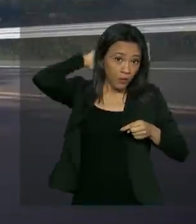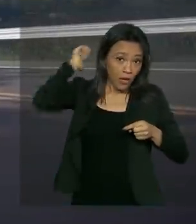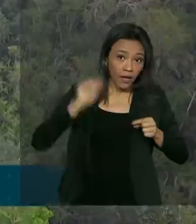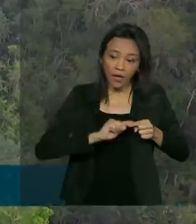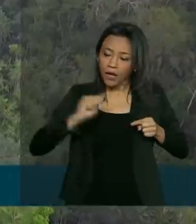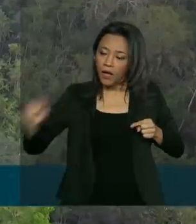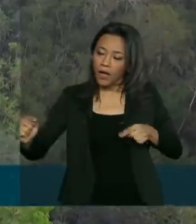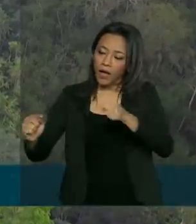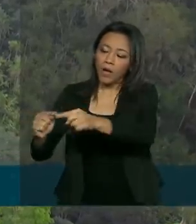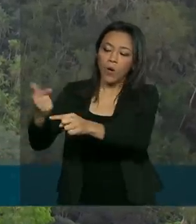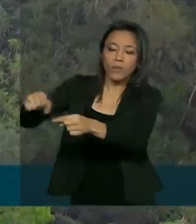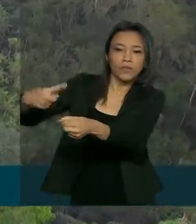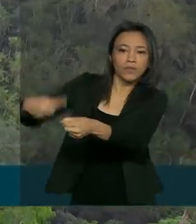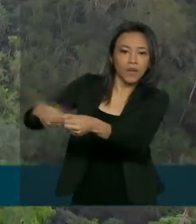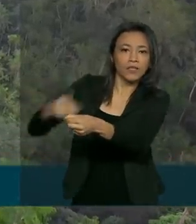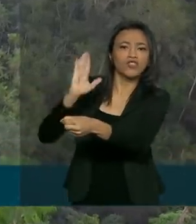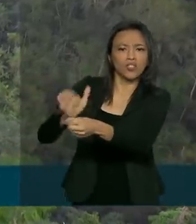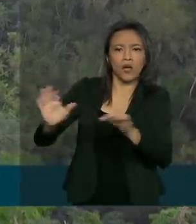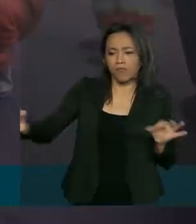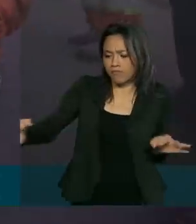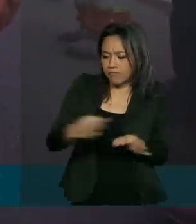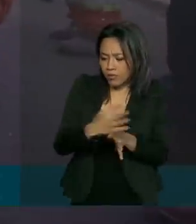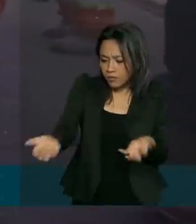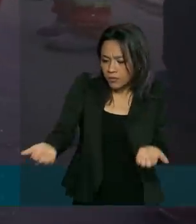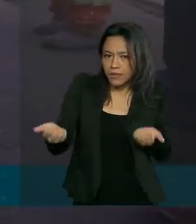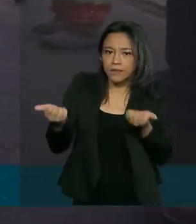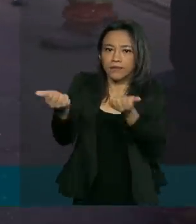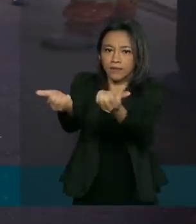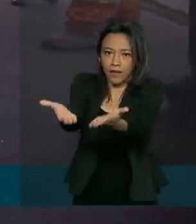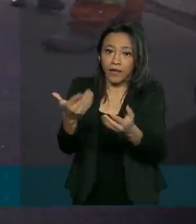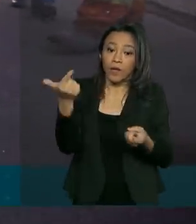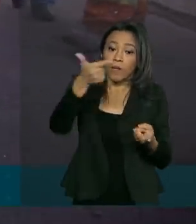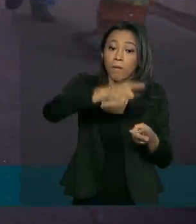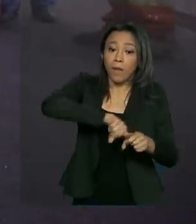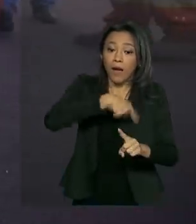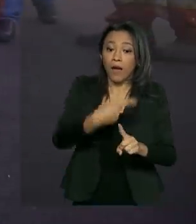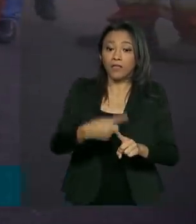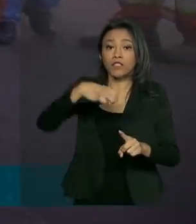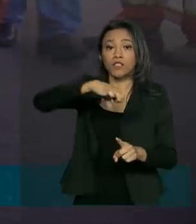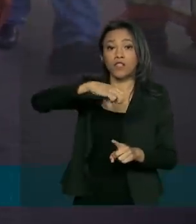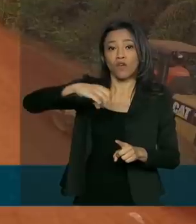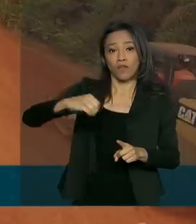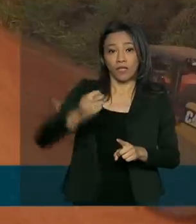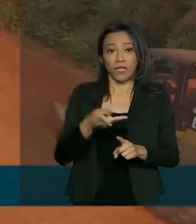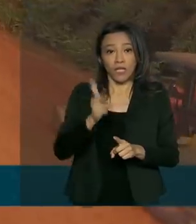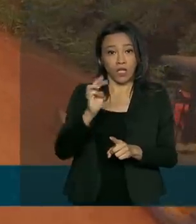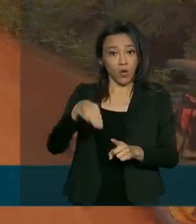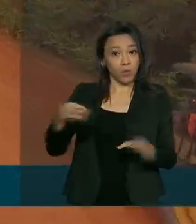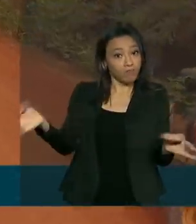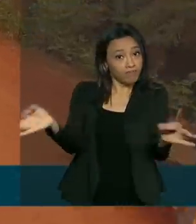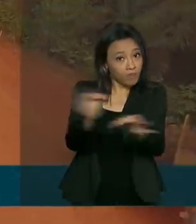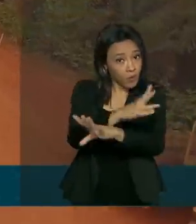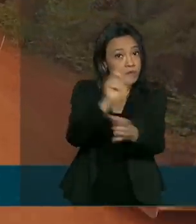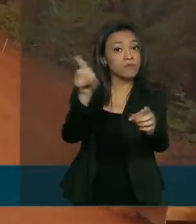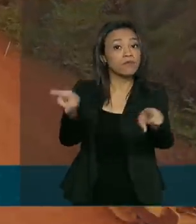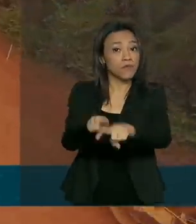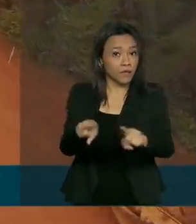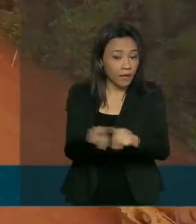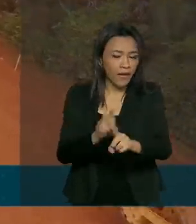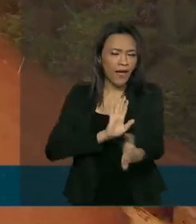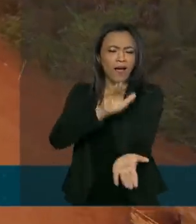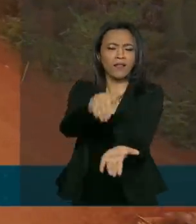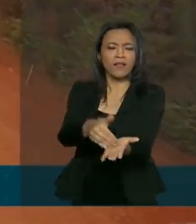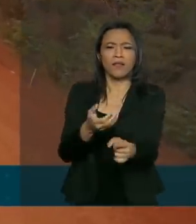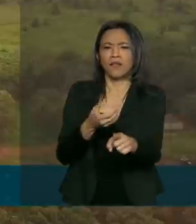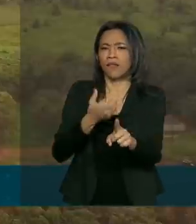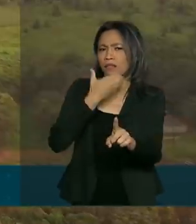no Pará foi entregue no último fim de semana. Outros 90 quilômetros já estão prontos. De acordo com o DENIT, até novembro